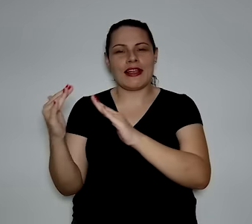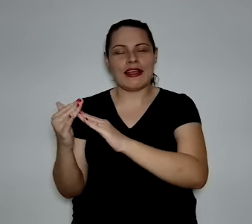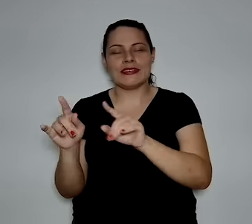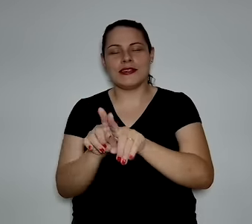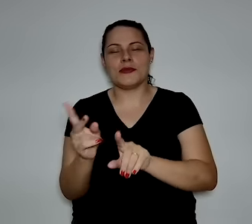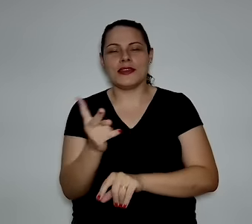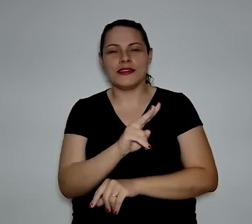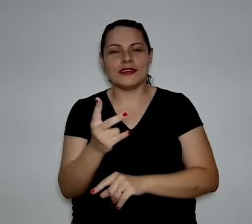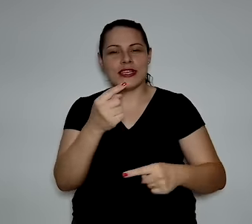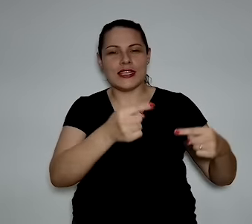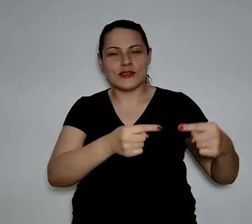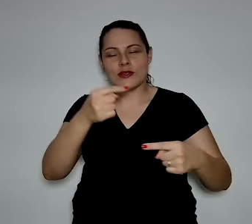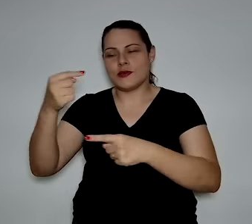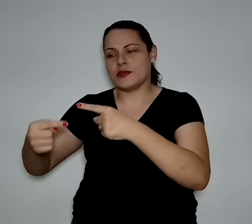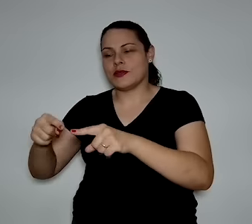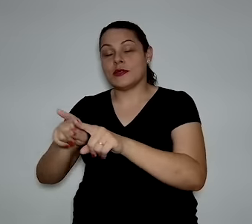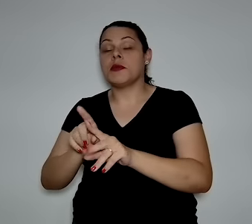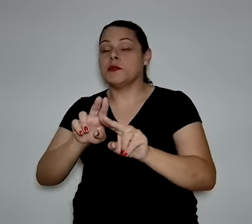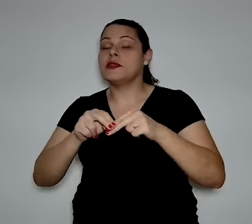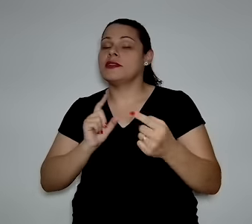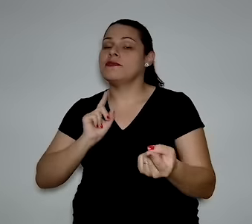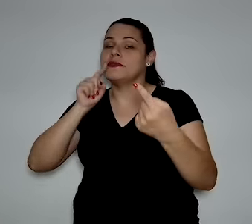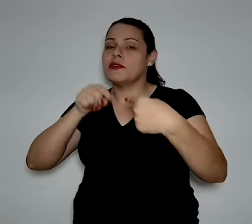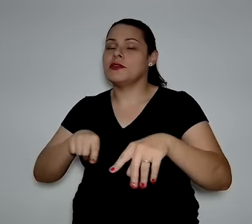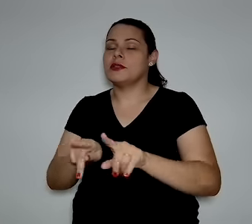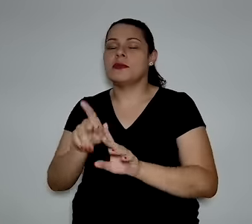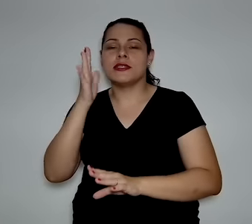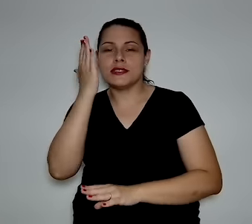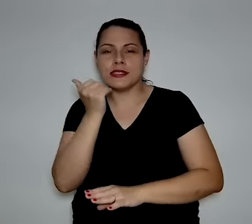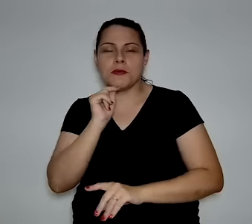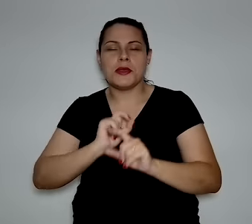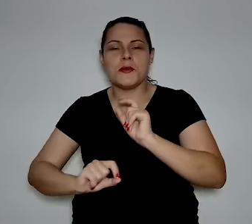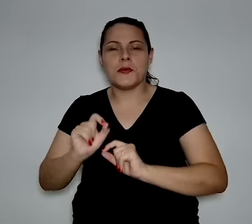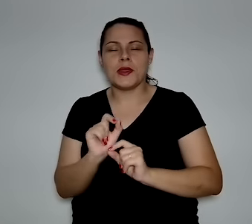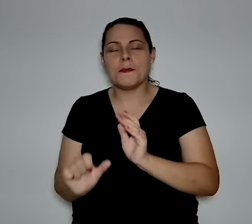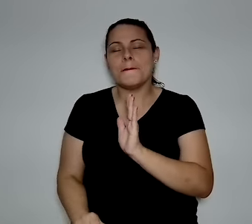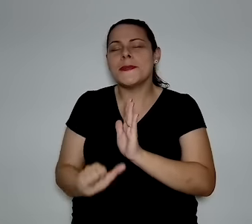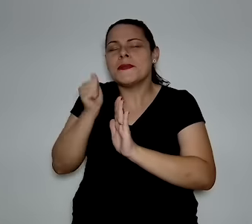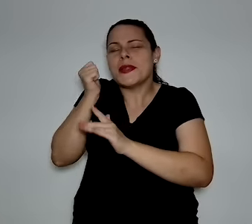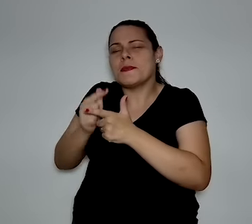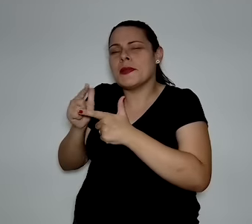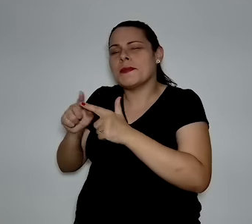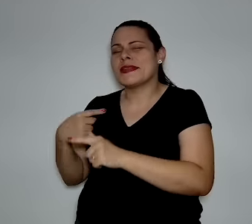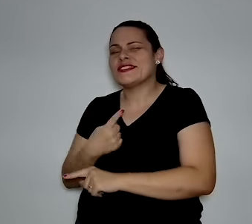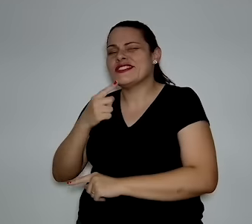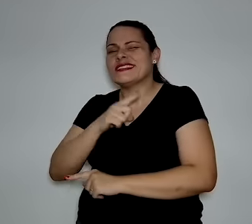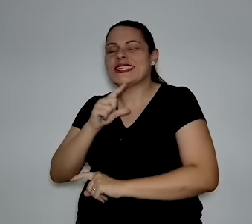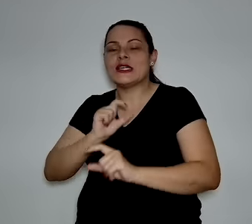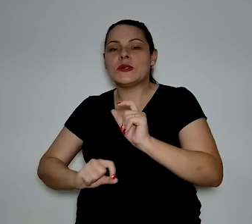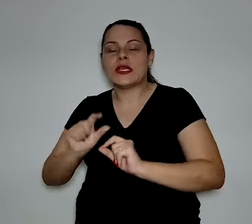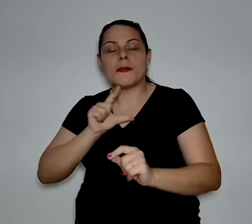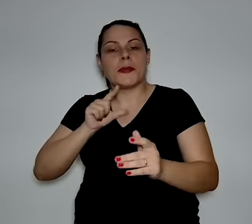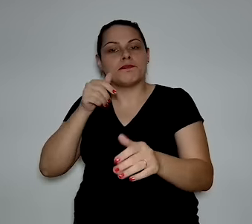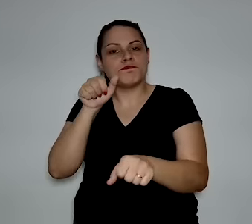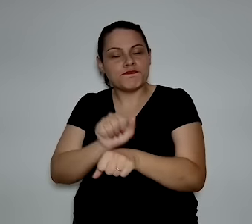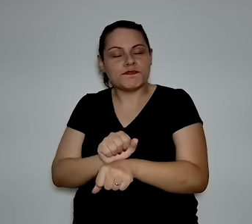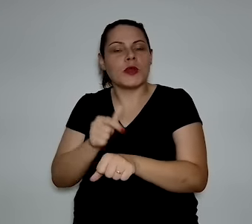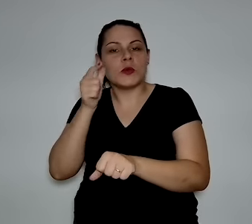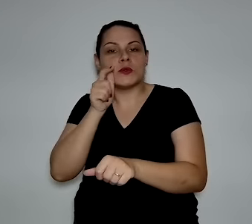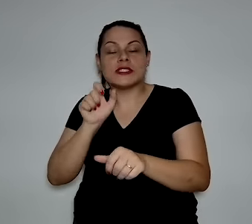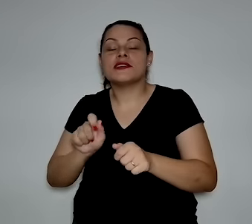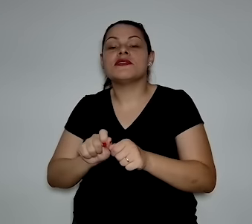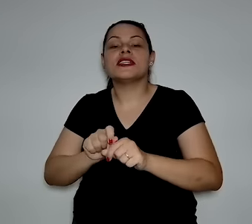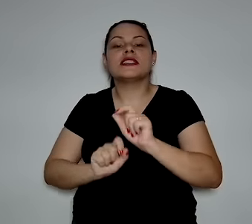casas. Então, esse é o desafio, como a gente diz, na Marinha, o inimigo mais próximo. É o primeiro inimigo que a gente tem que